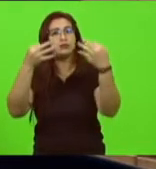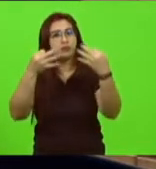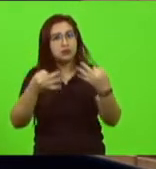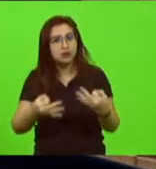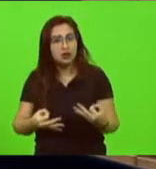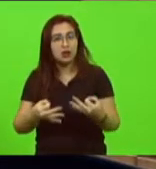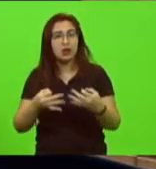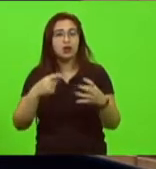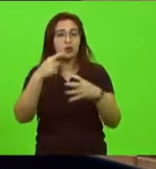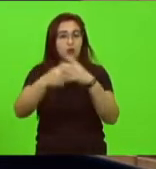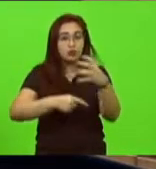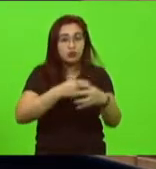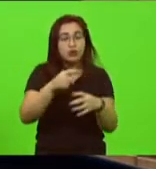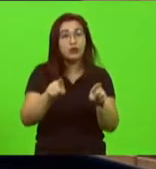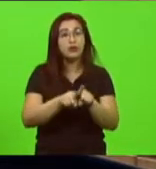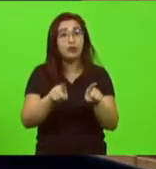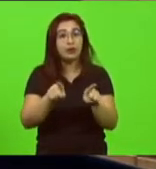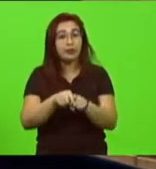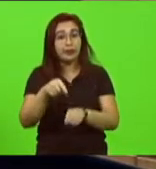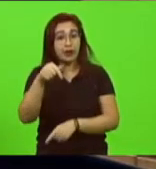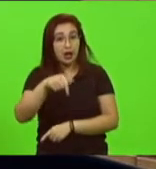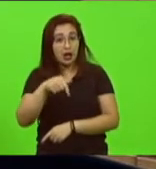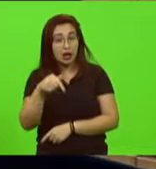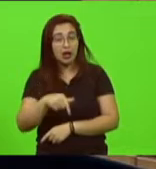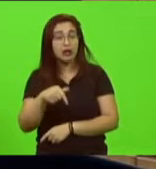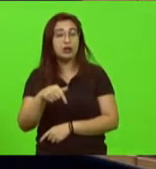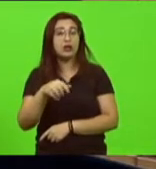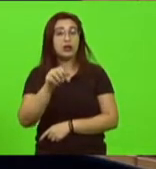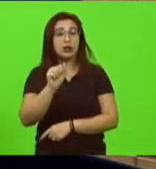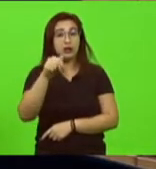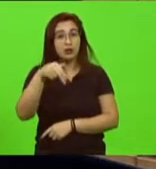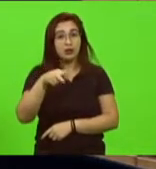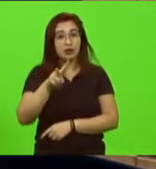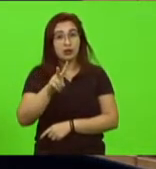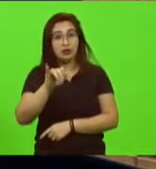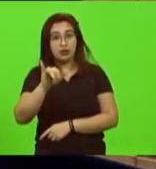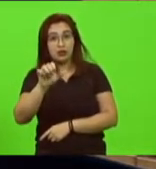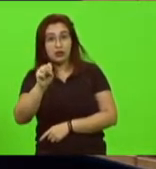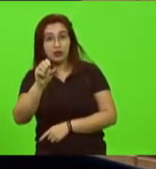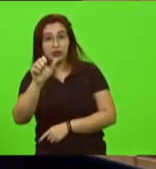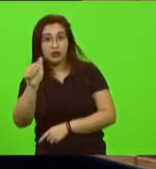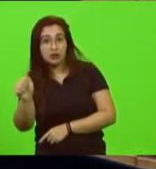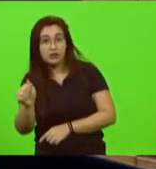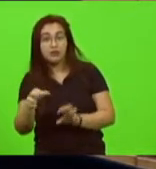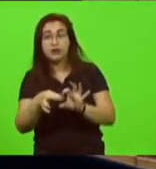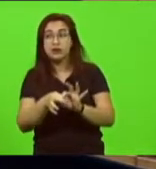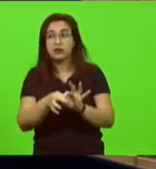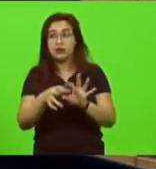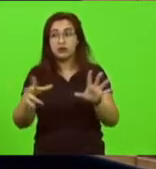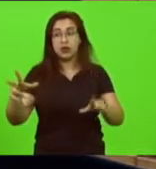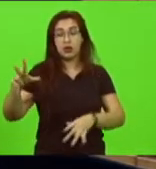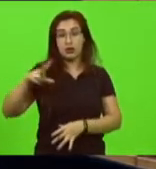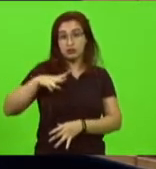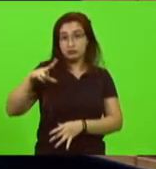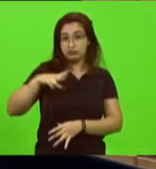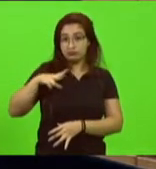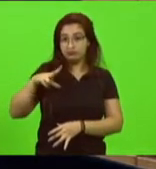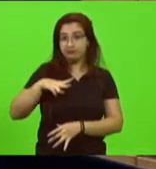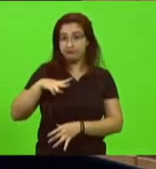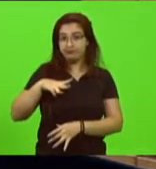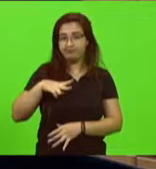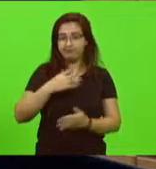órgão regulamentador aqui no Brasil que é a Anvisa e com opinião favorável das sociedades médicas